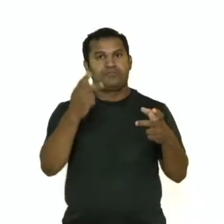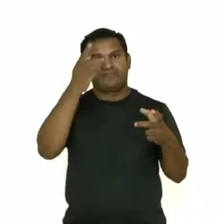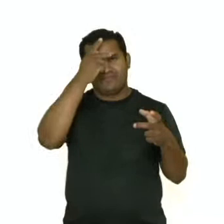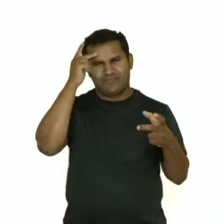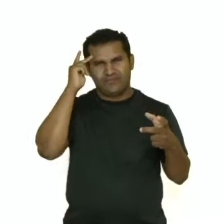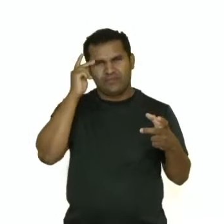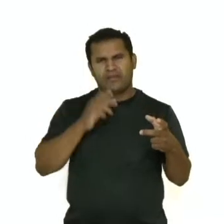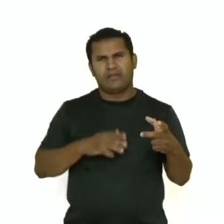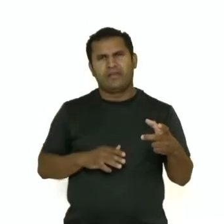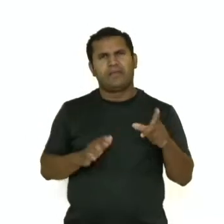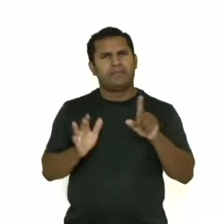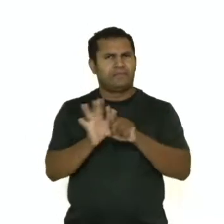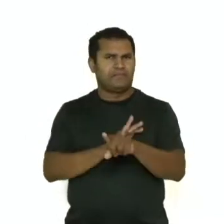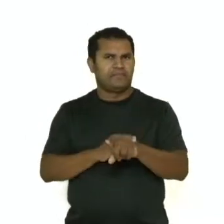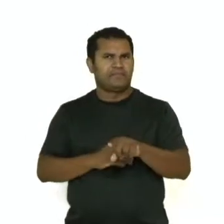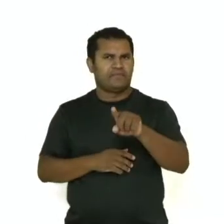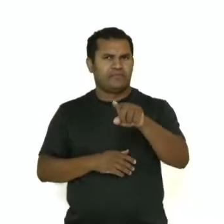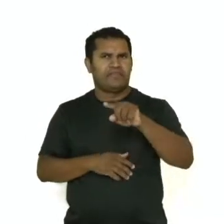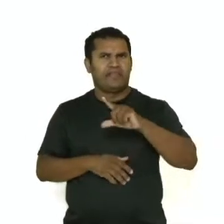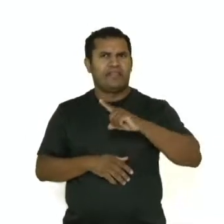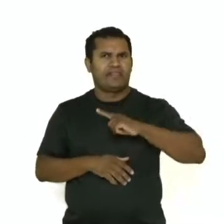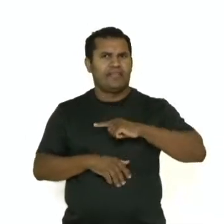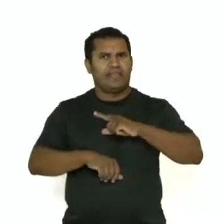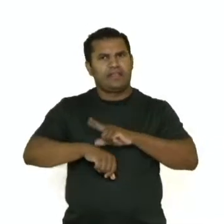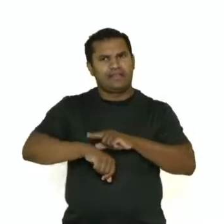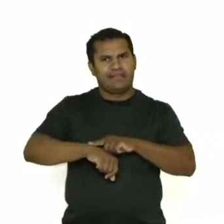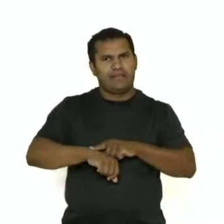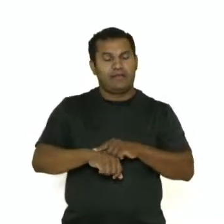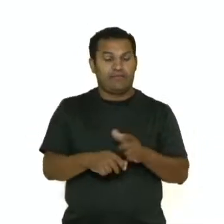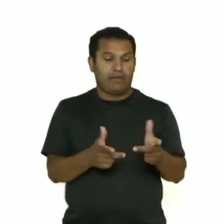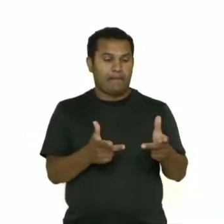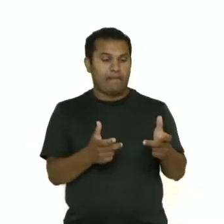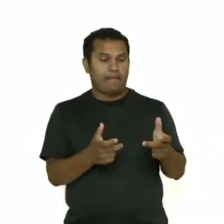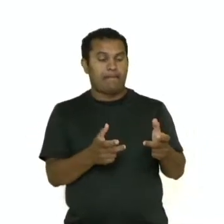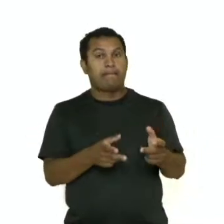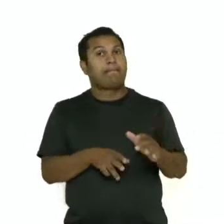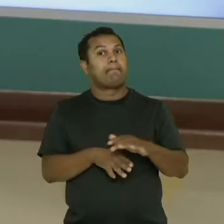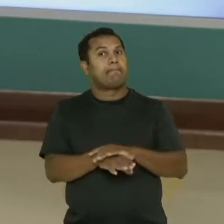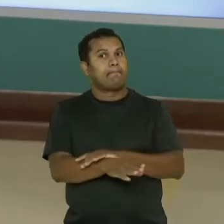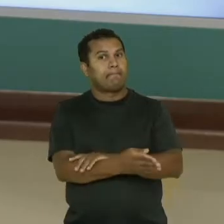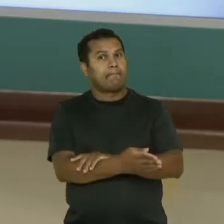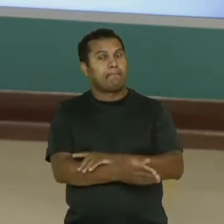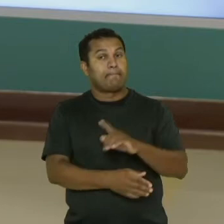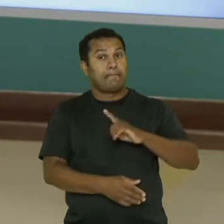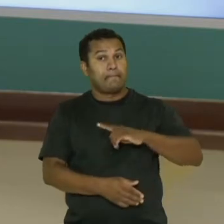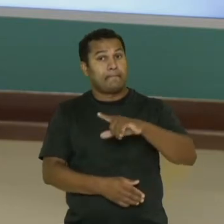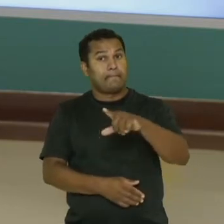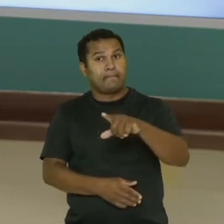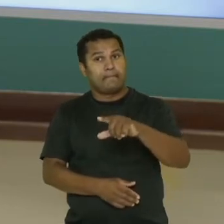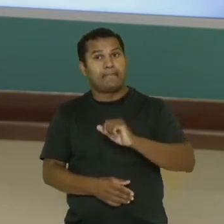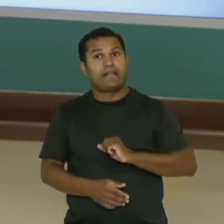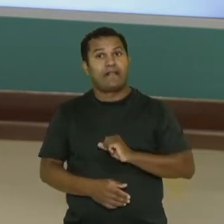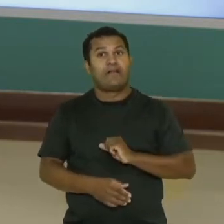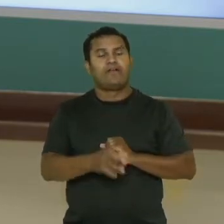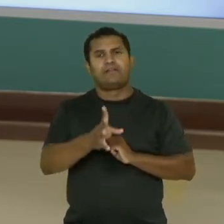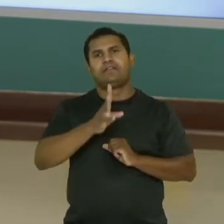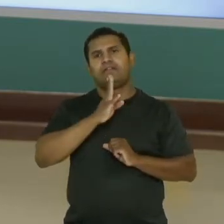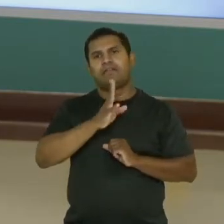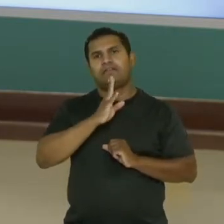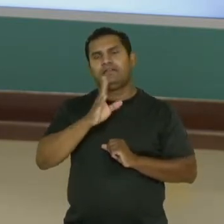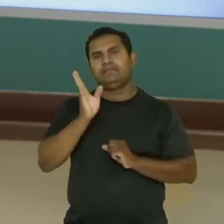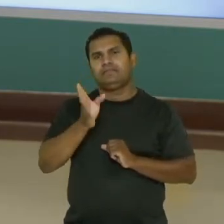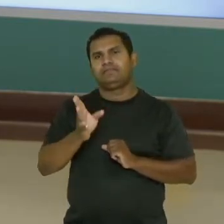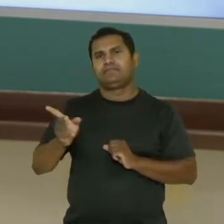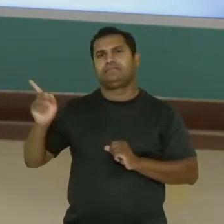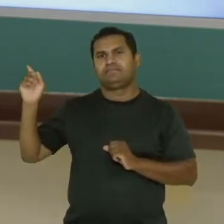passa algum tempo jogando online. Então esse controle, né? Você já conhece de longa data. E